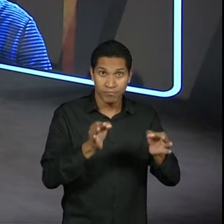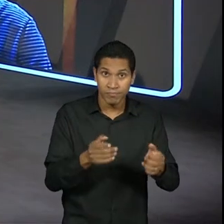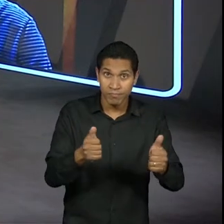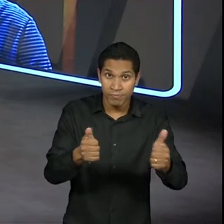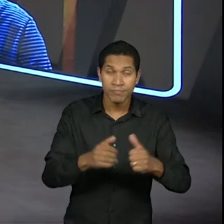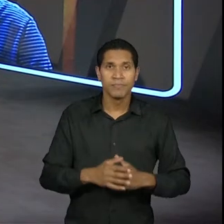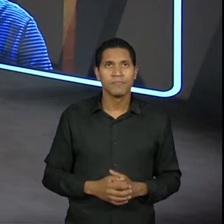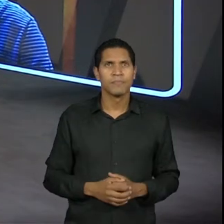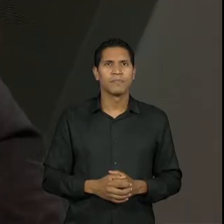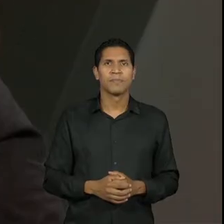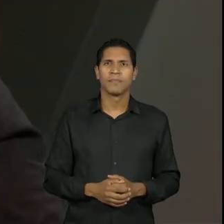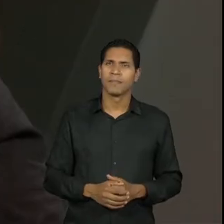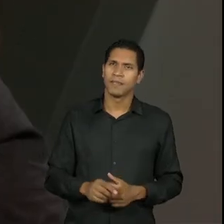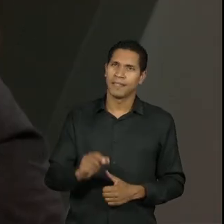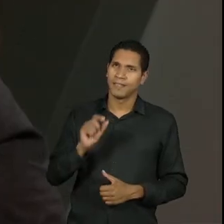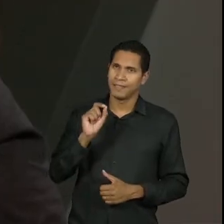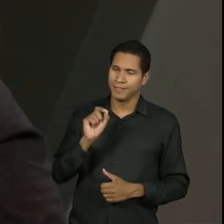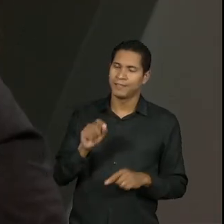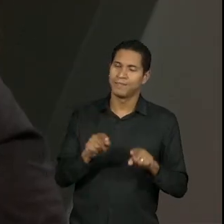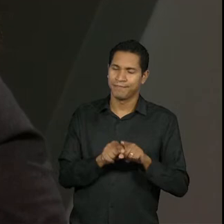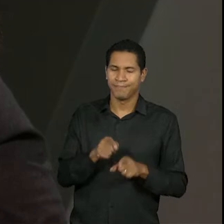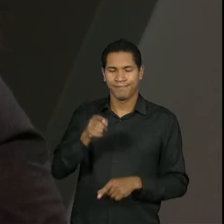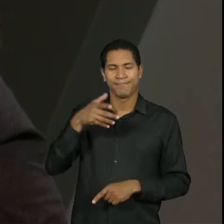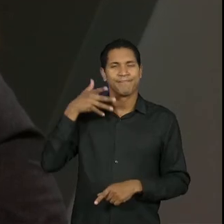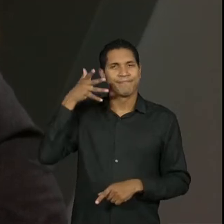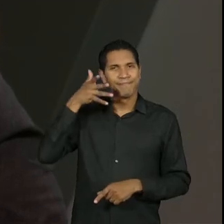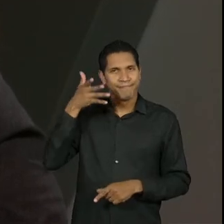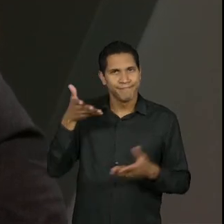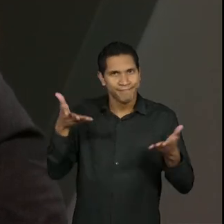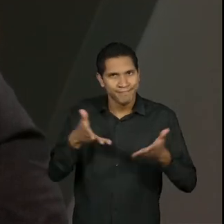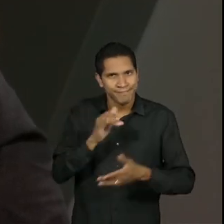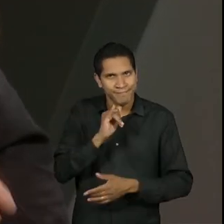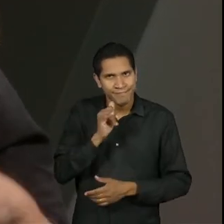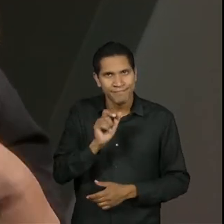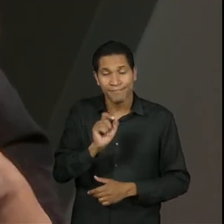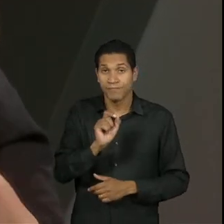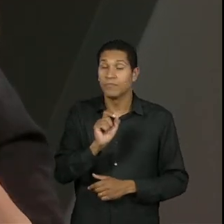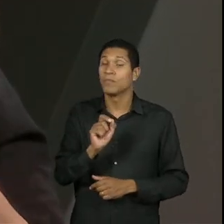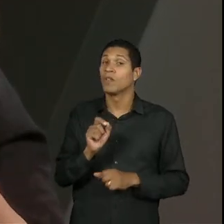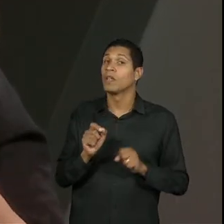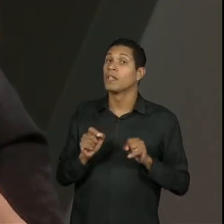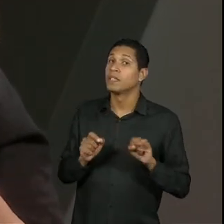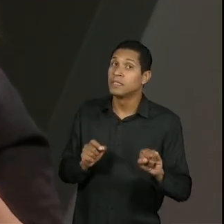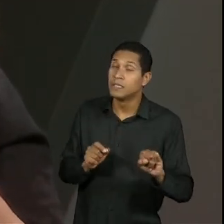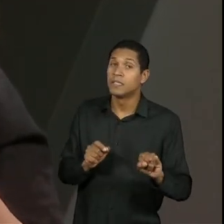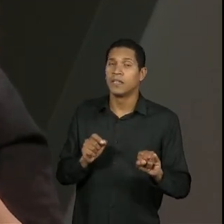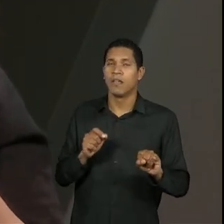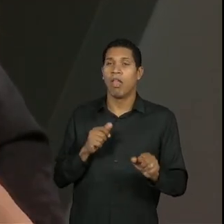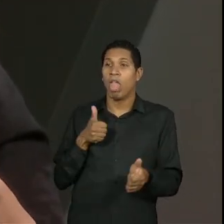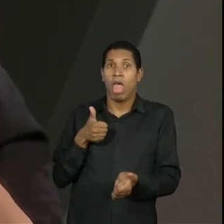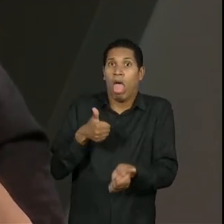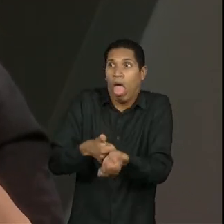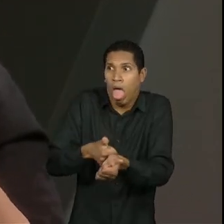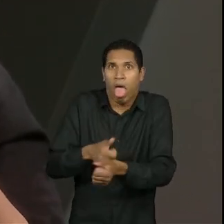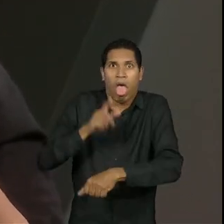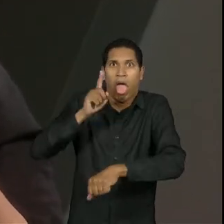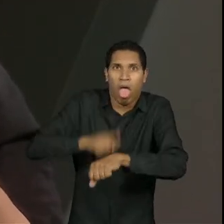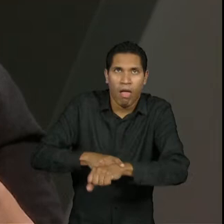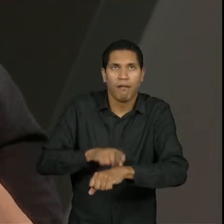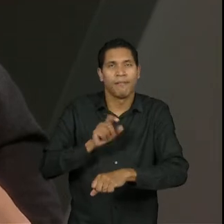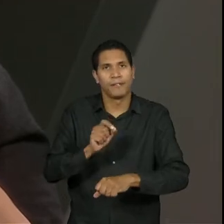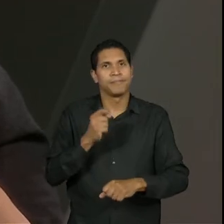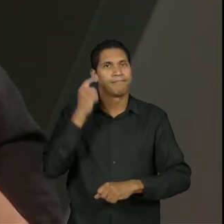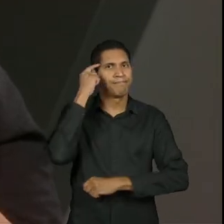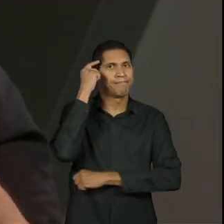essa, Simone. Eu queria só reforçar a partir dessa sua fala, porque assim, eu acho que quando você fala para não deixar para a última hora, na verdade, a gente